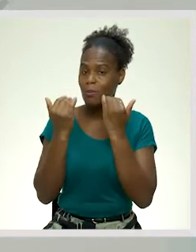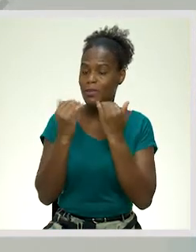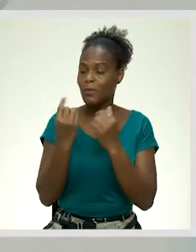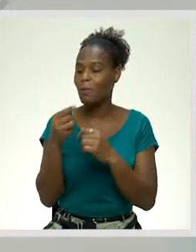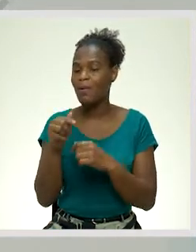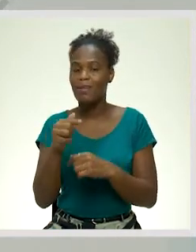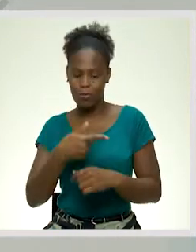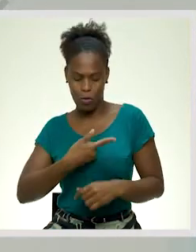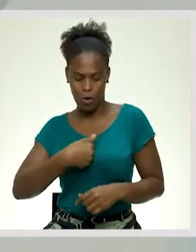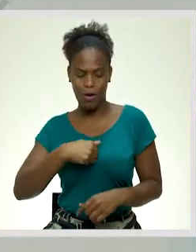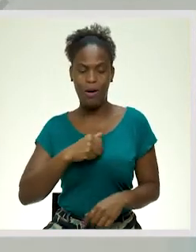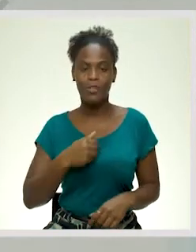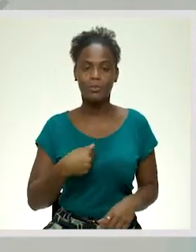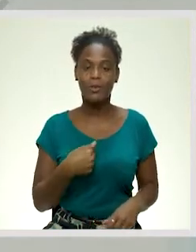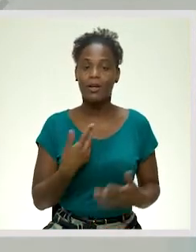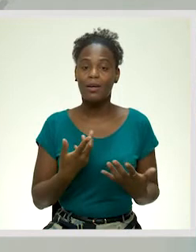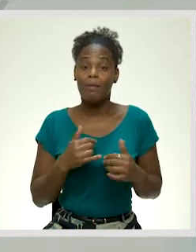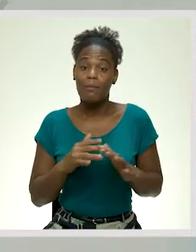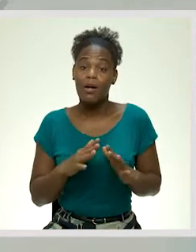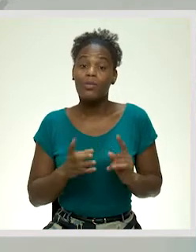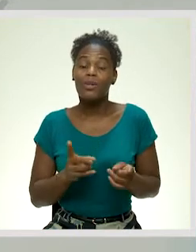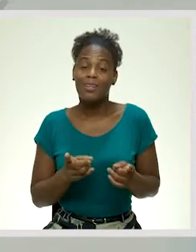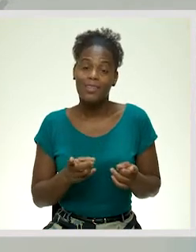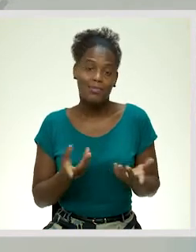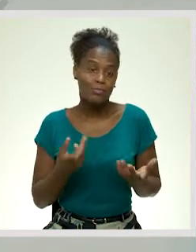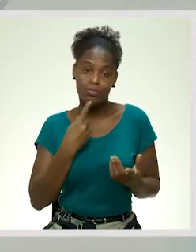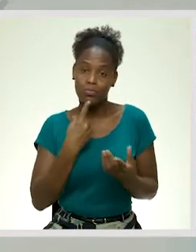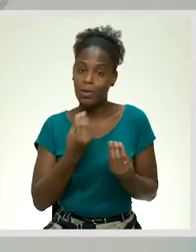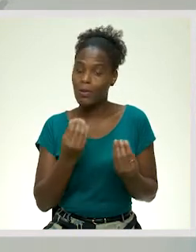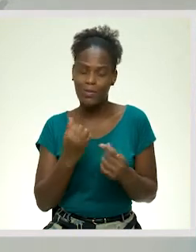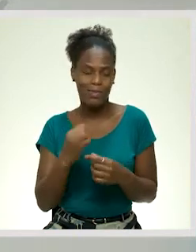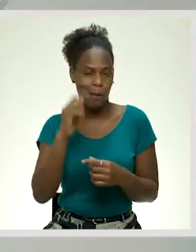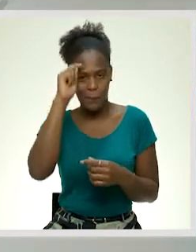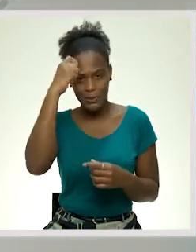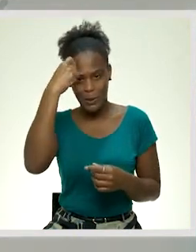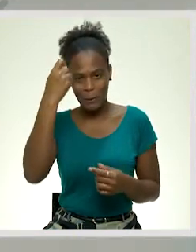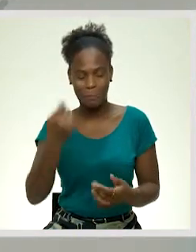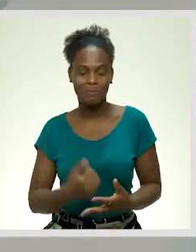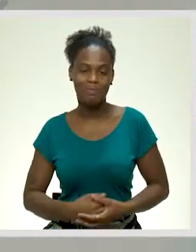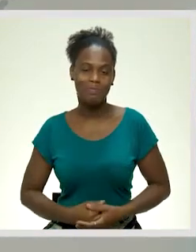sobre a nossa pessoa. Mas o que abunda, como se diz, não prejudica. Muito bem.